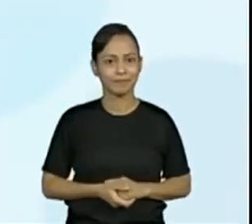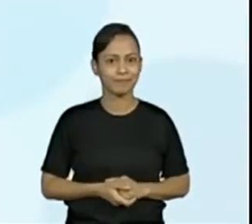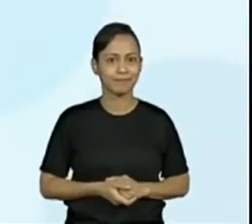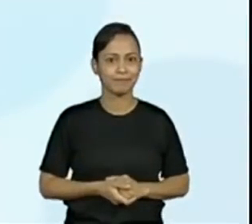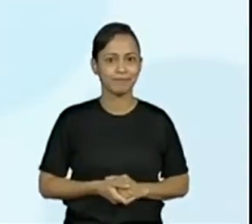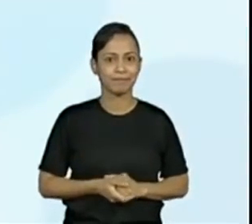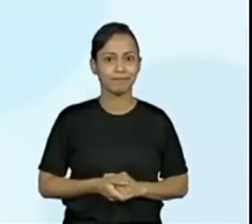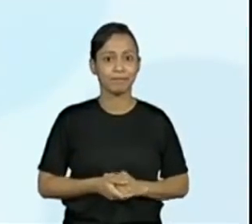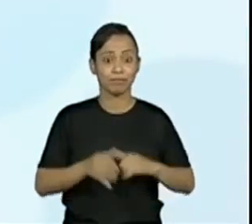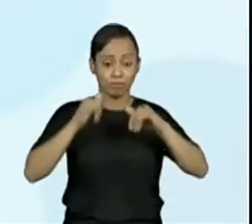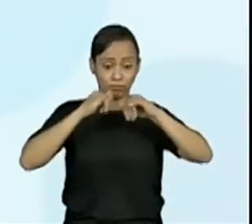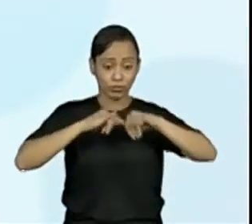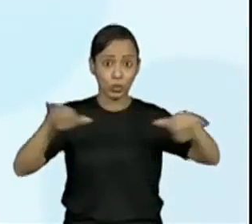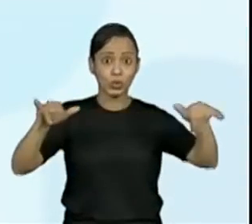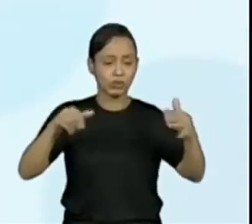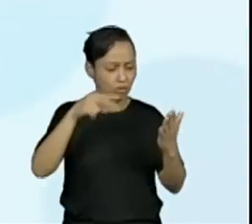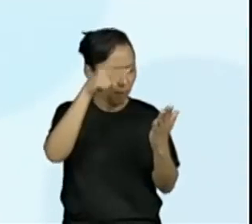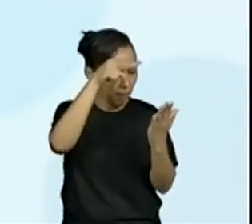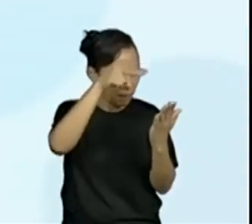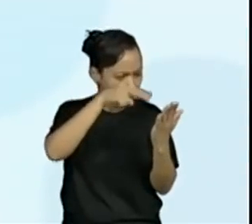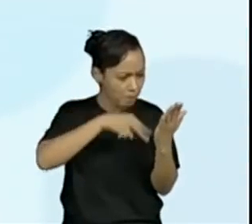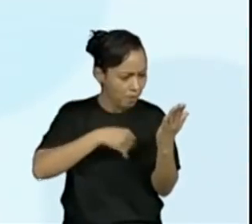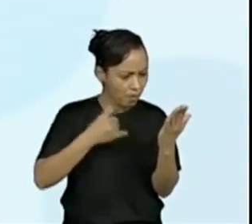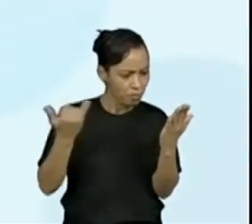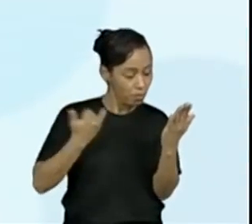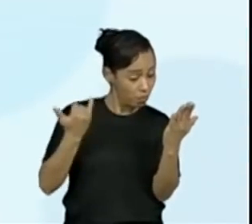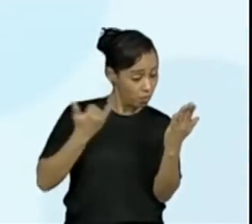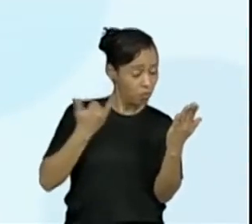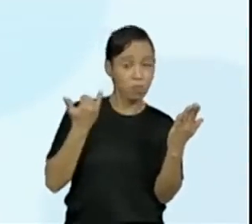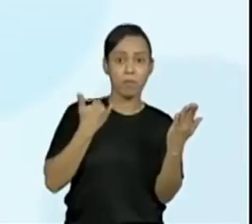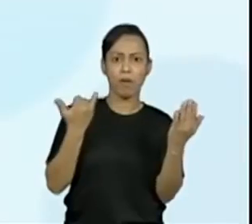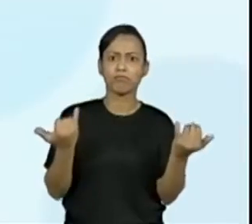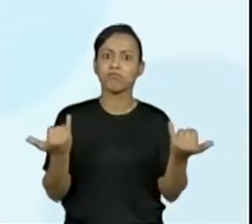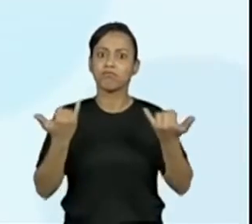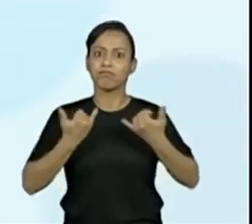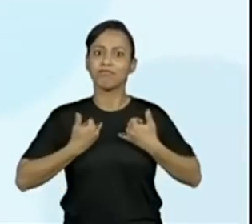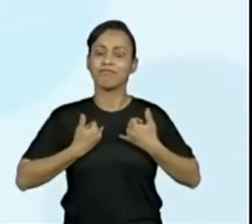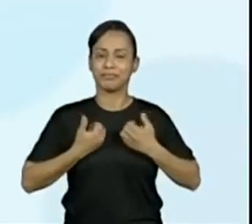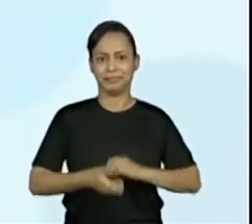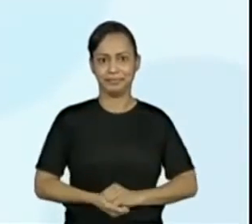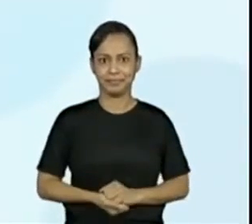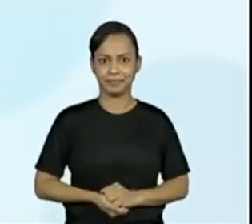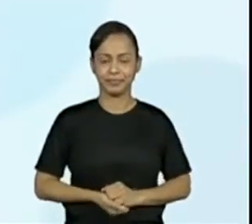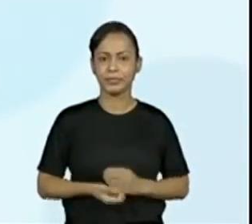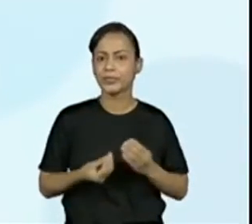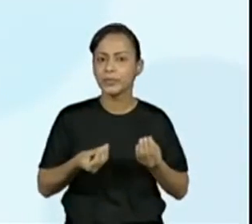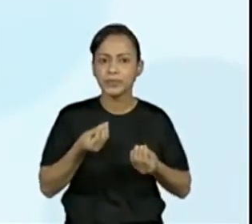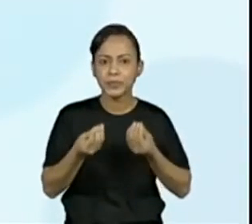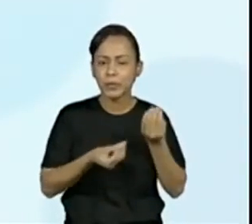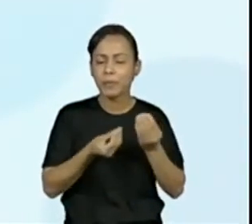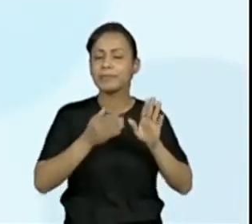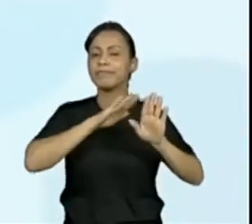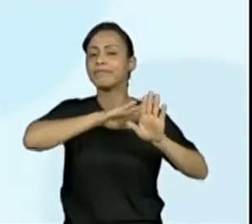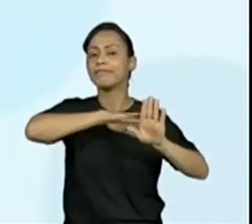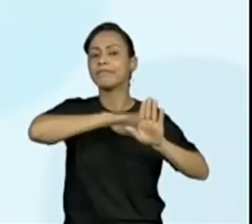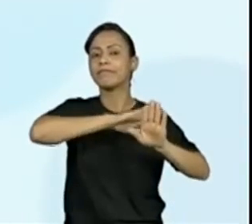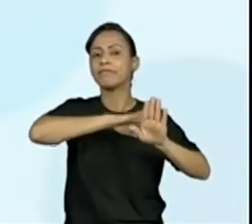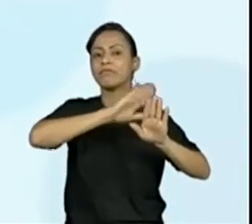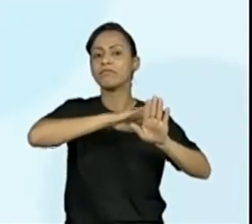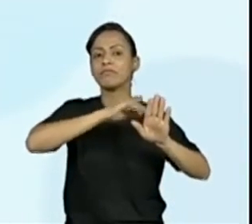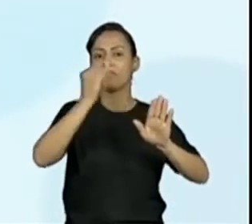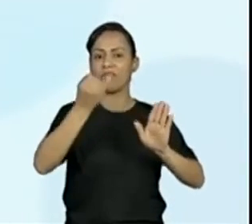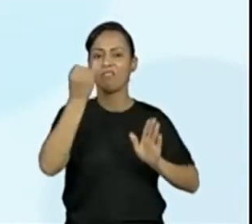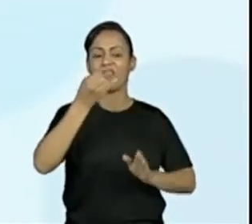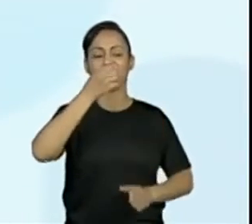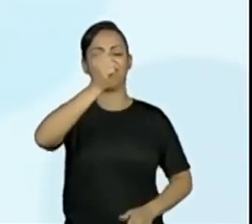Lendo notícias para se informar. Ah, então significa que o quê? A notícia tem uma importância na